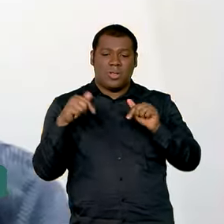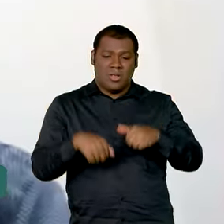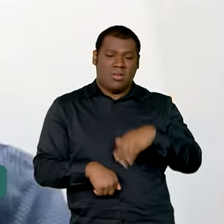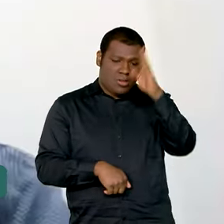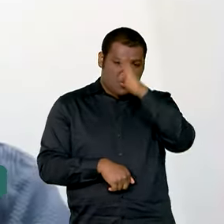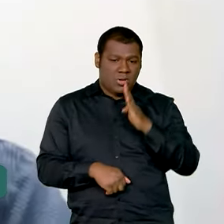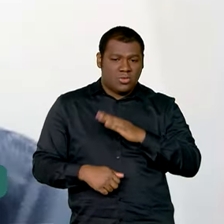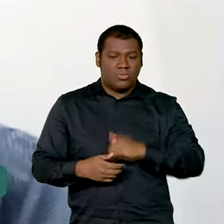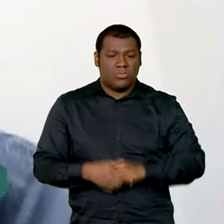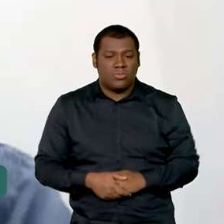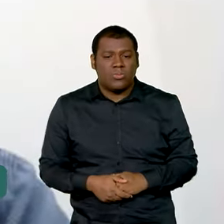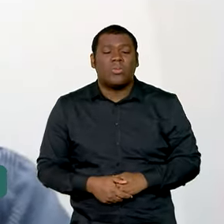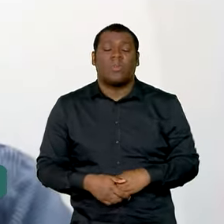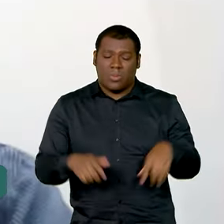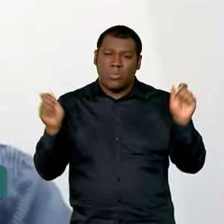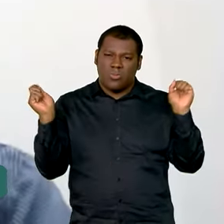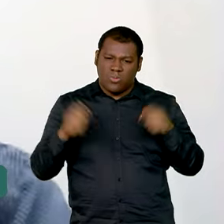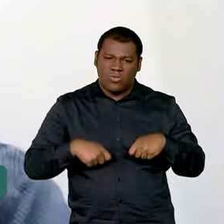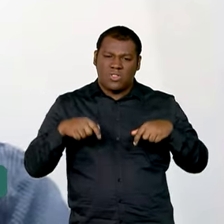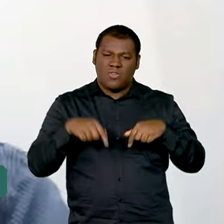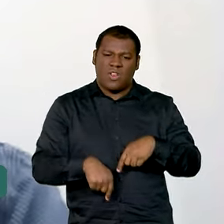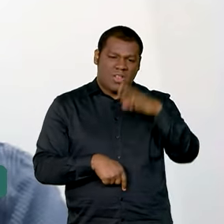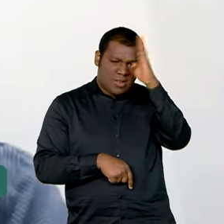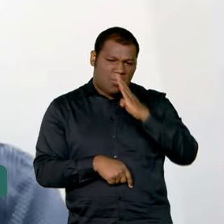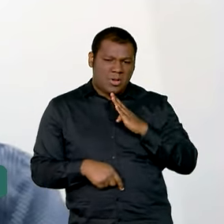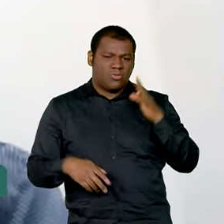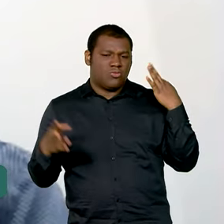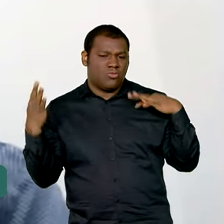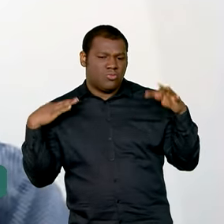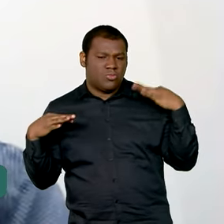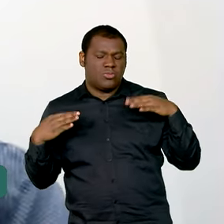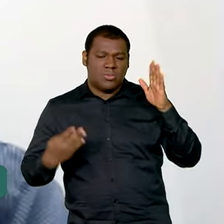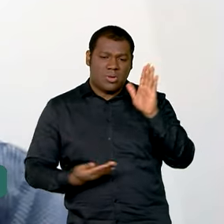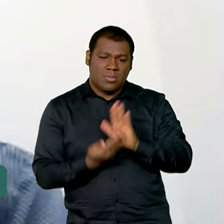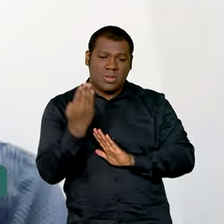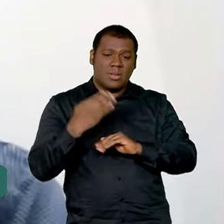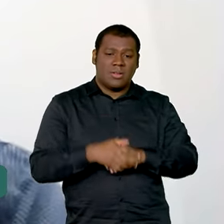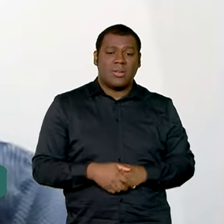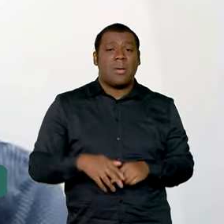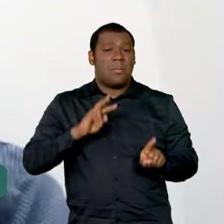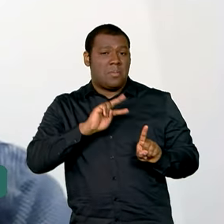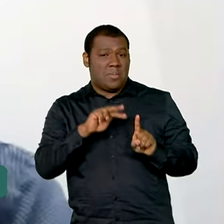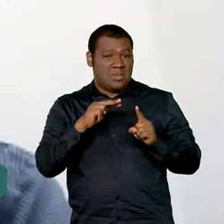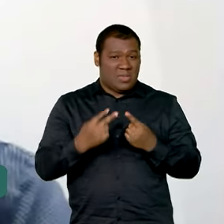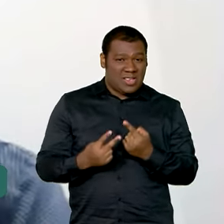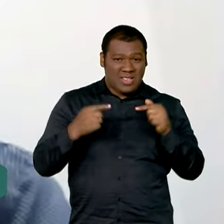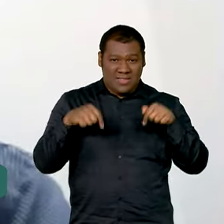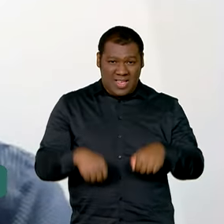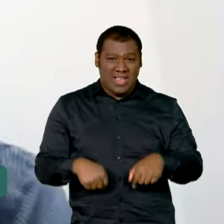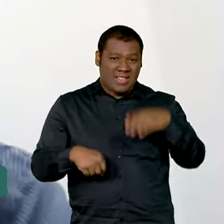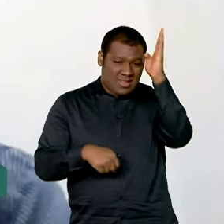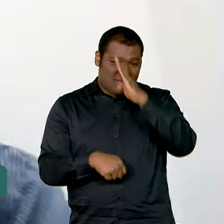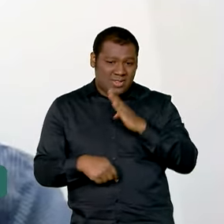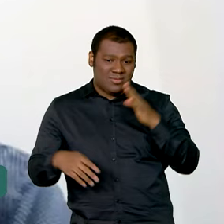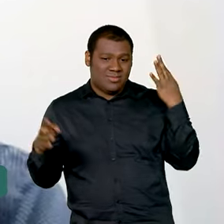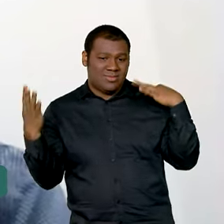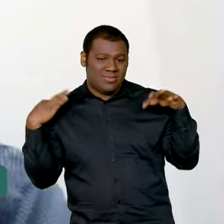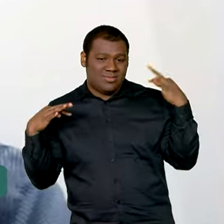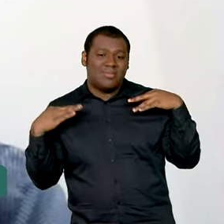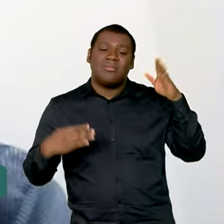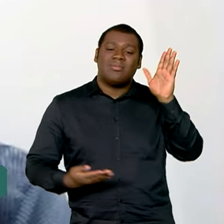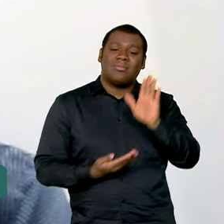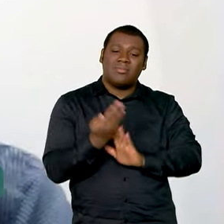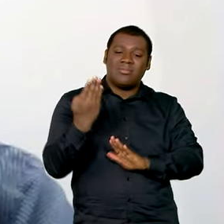país A gente vê que o potencial nosso é muito grande a gente tem muito para crescer a costa é enorme muitos destinos ainda podem